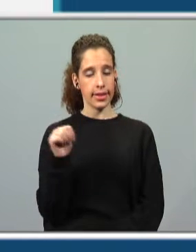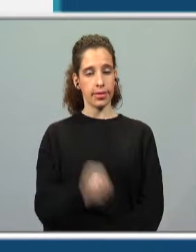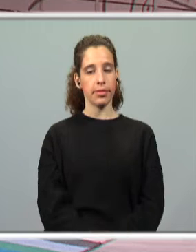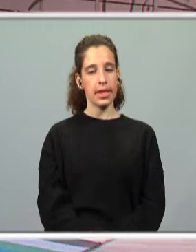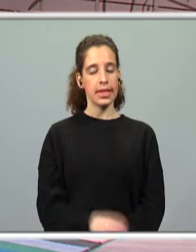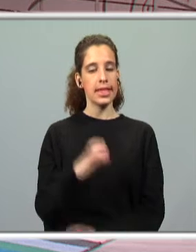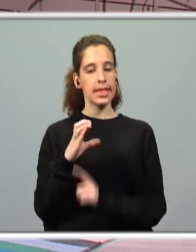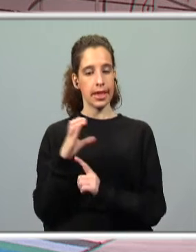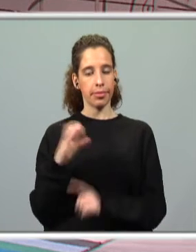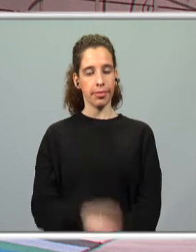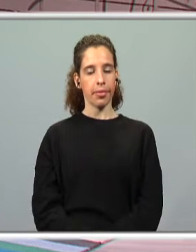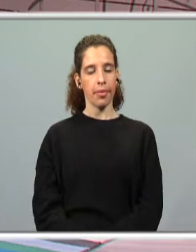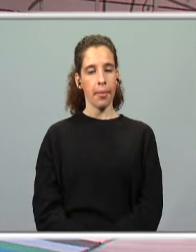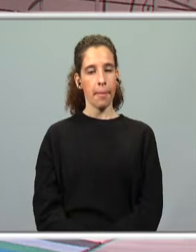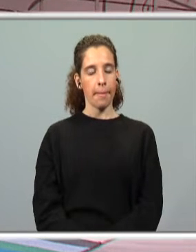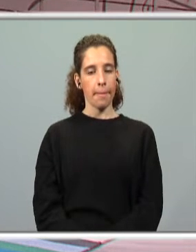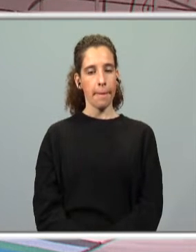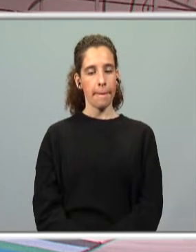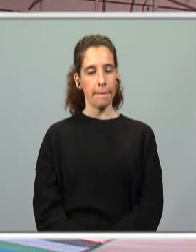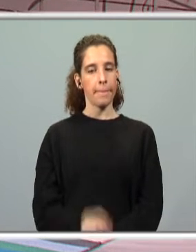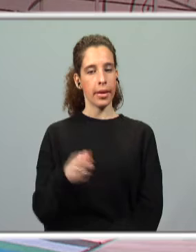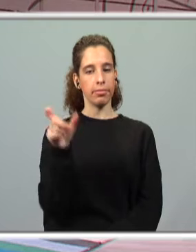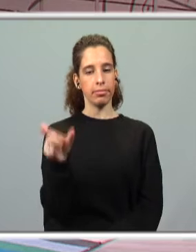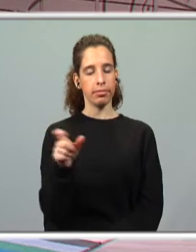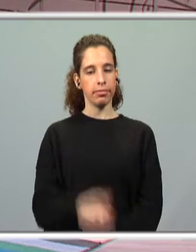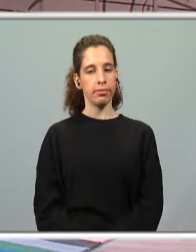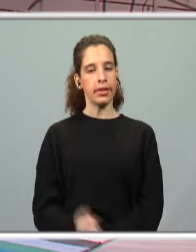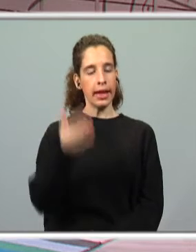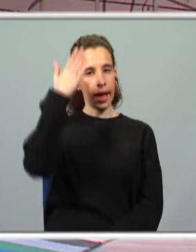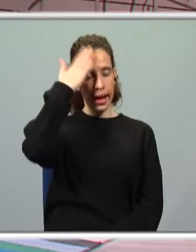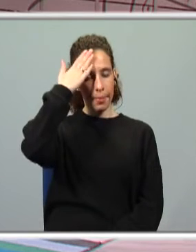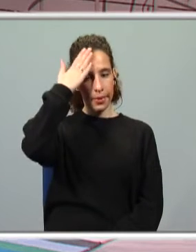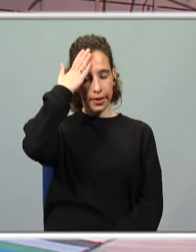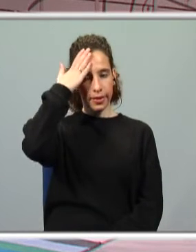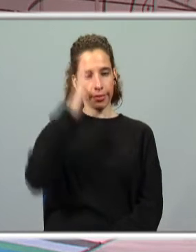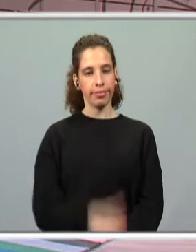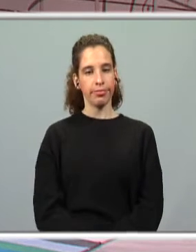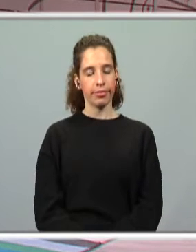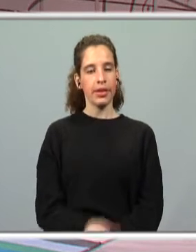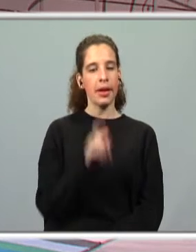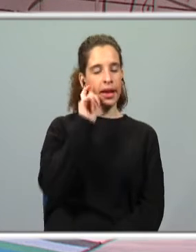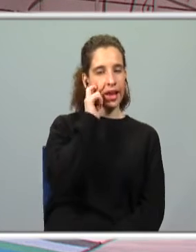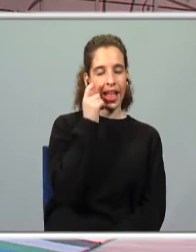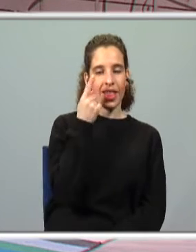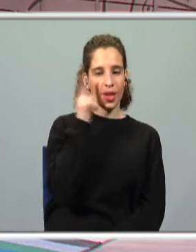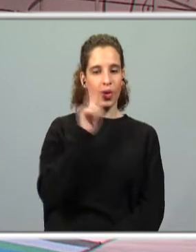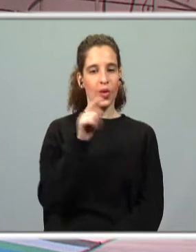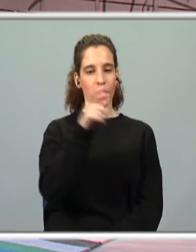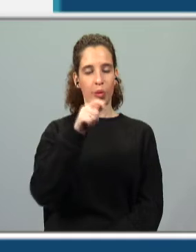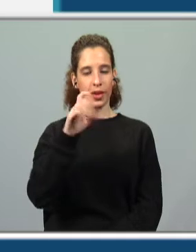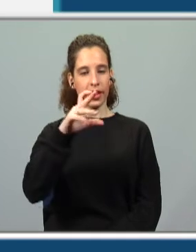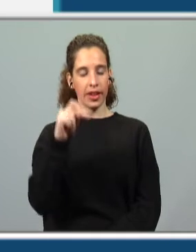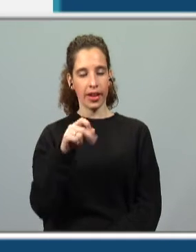C. E ficamos aqui com a palavra cabeça. E para quem ainda não conhecia o Zeca,